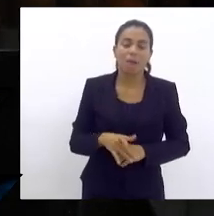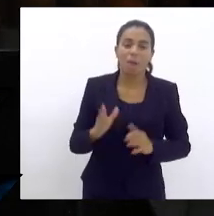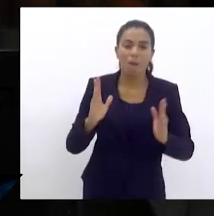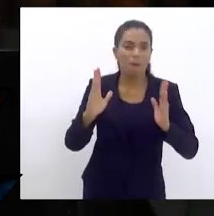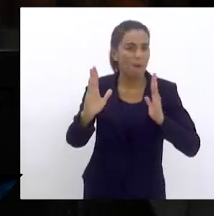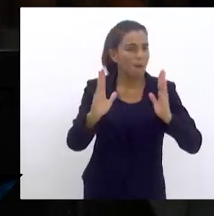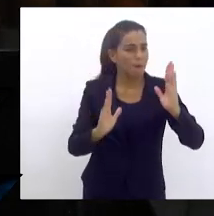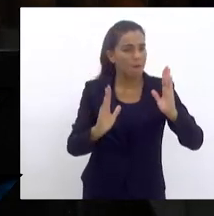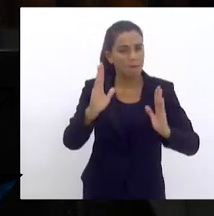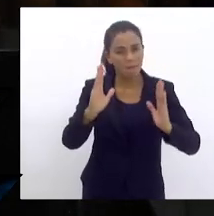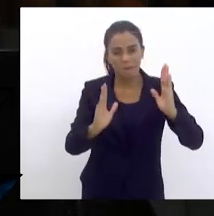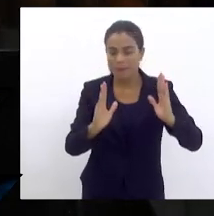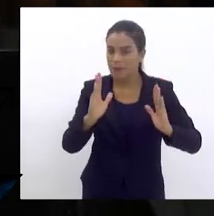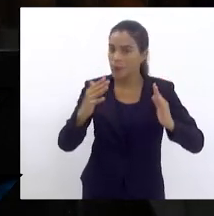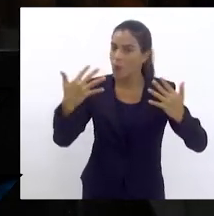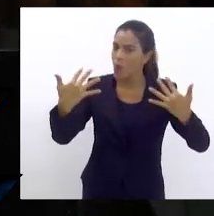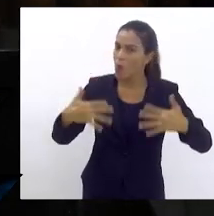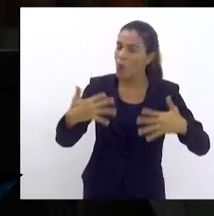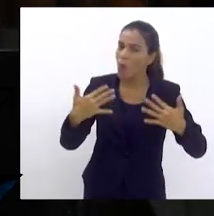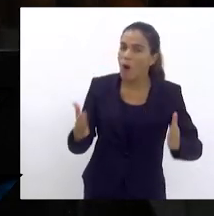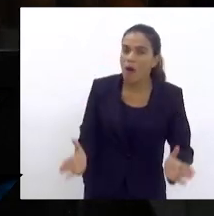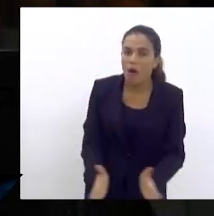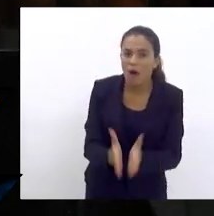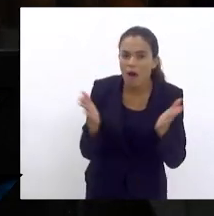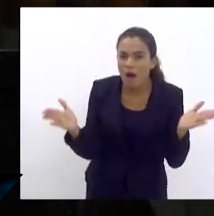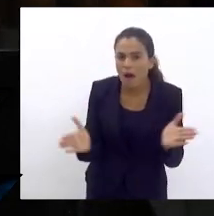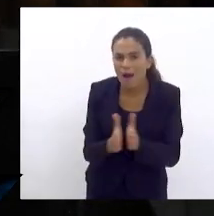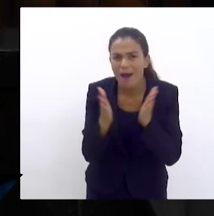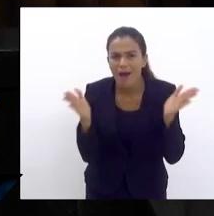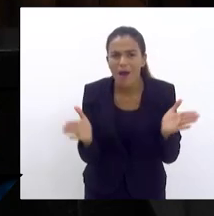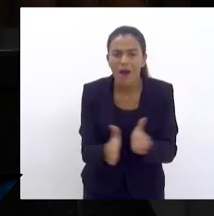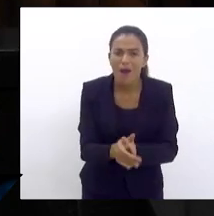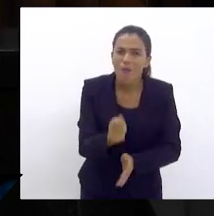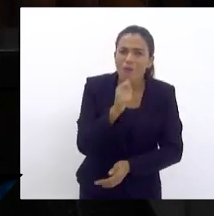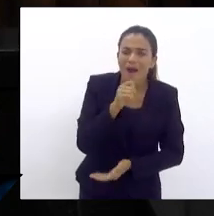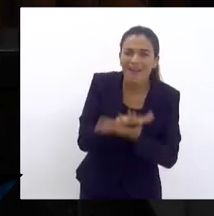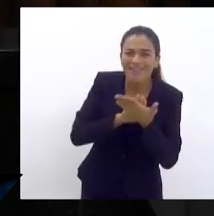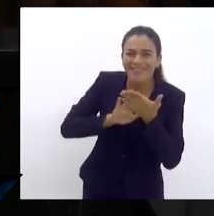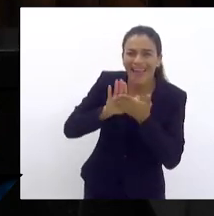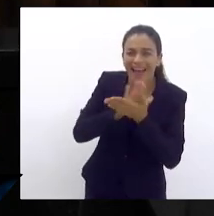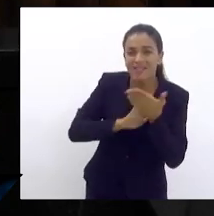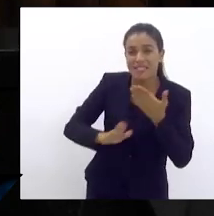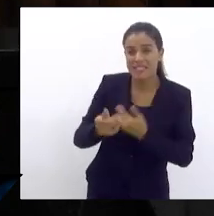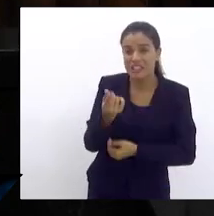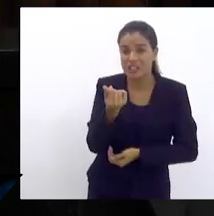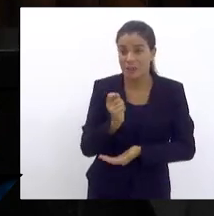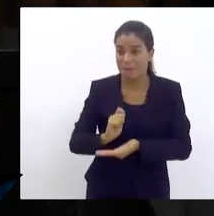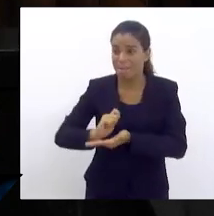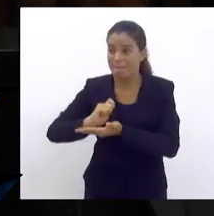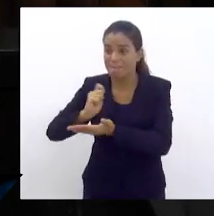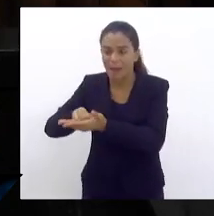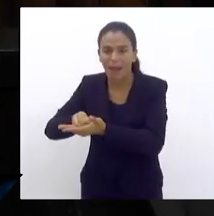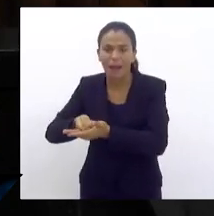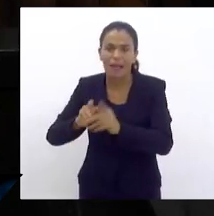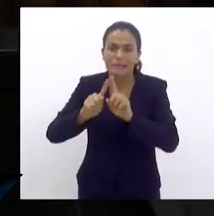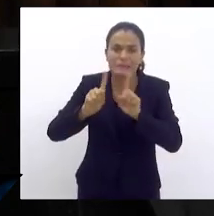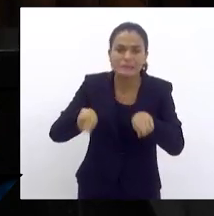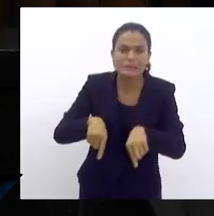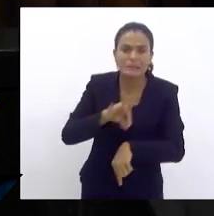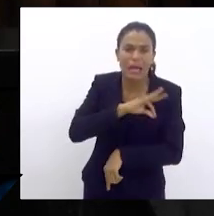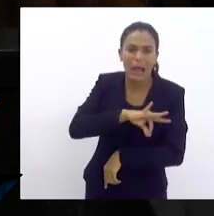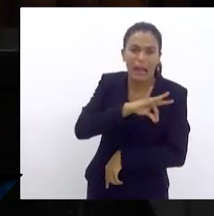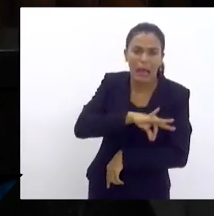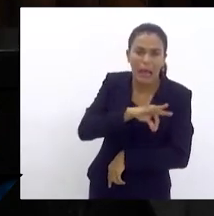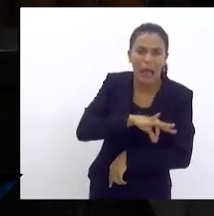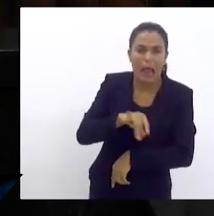período de grande miséria, sem dinheiro para pagar o funcionalismo, a Assembleia Legislativa